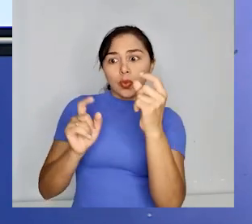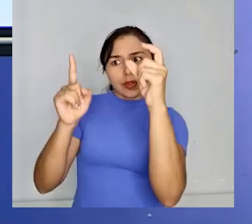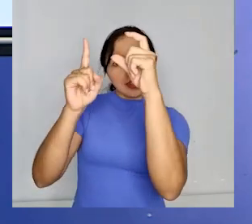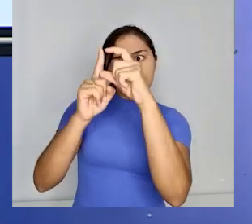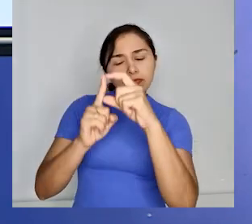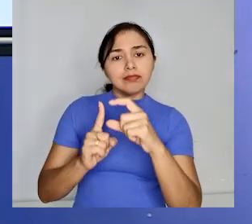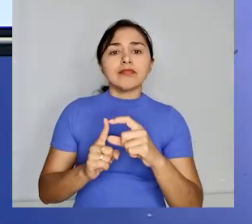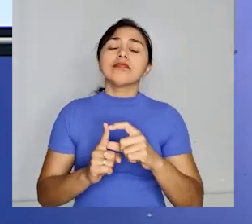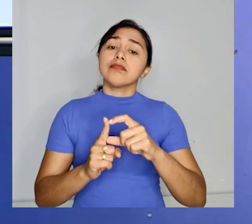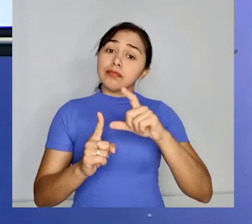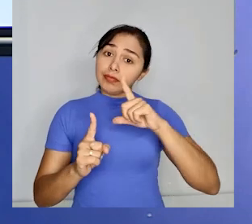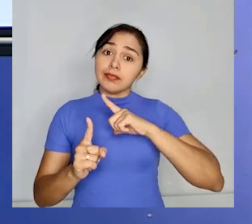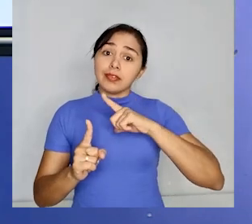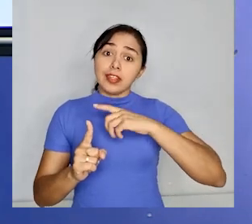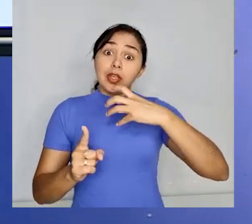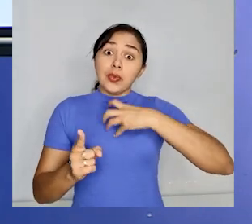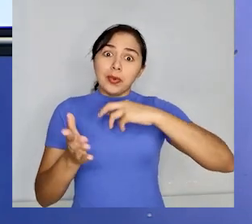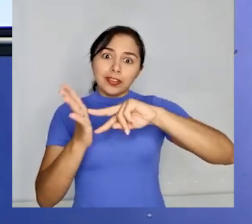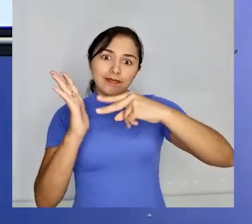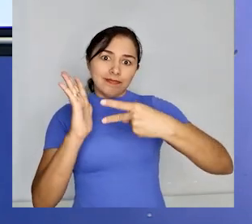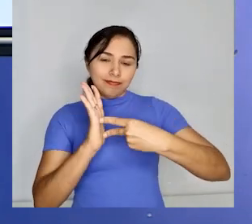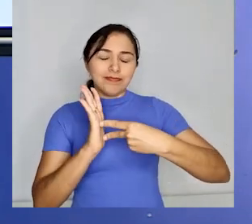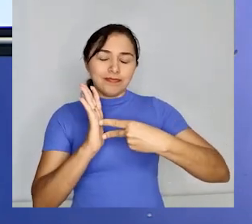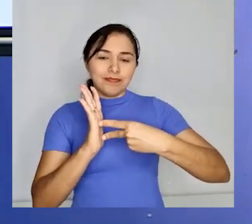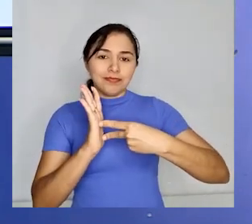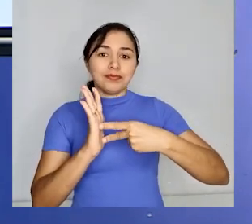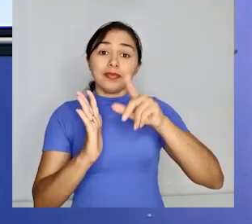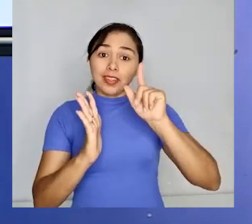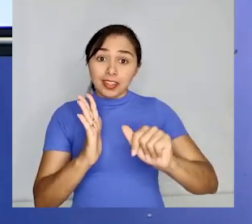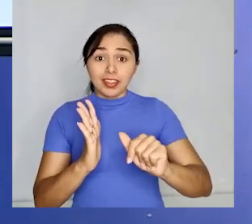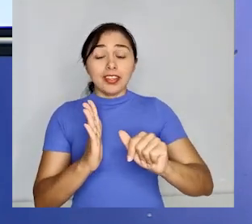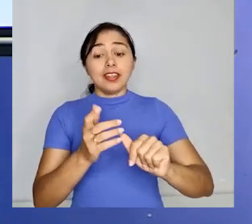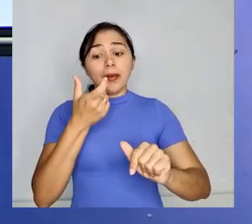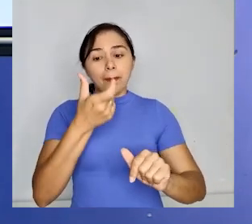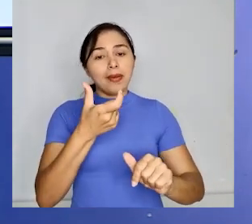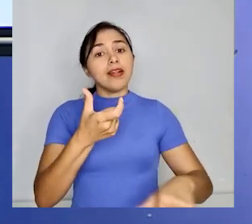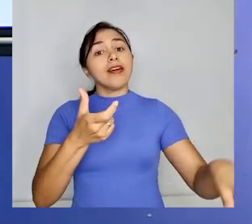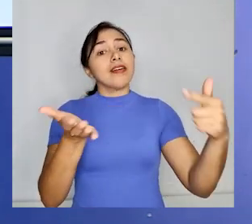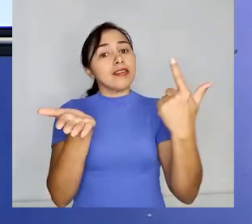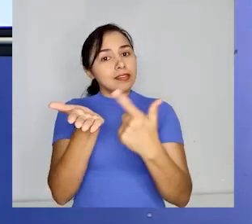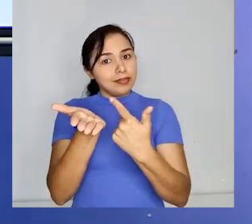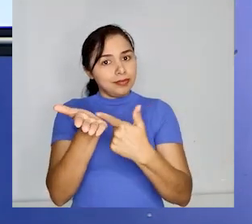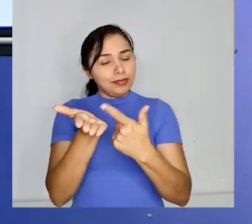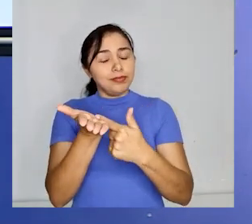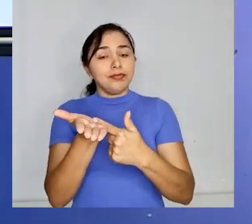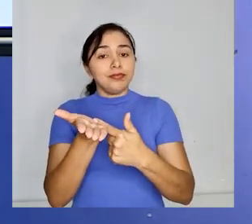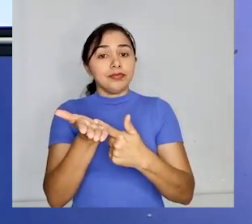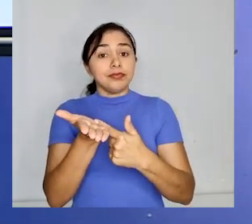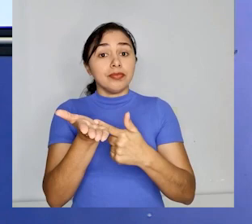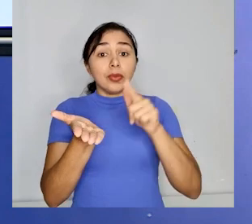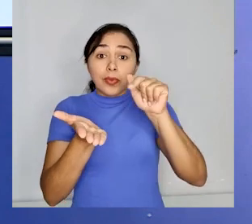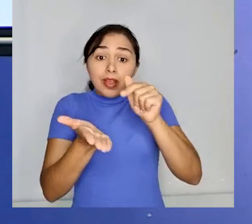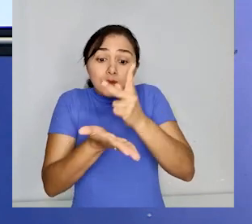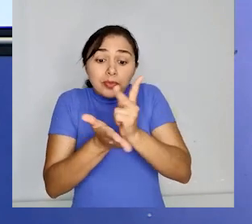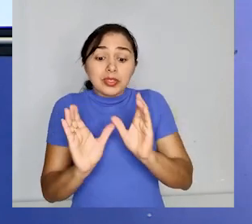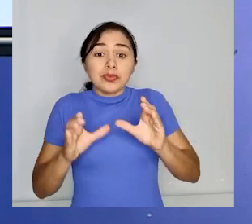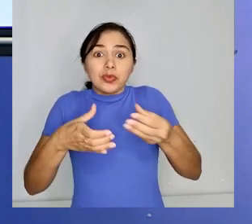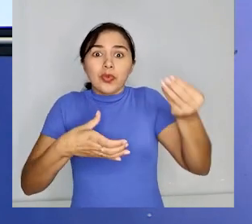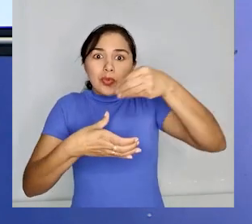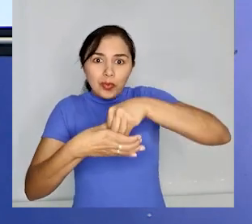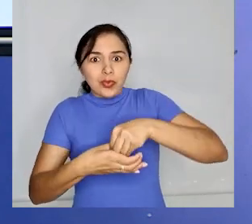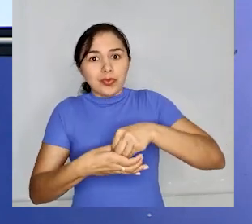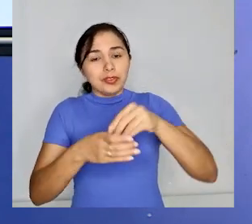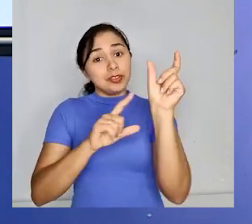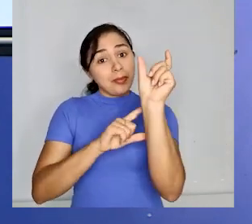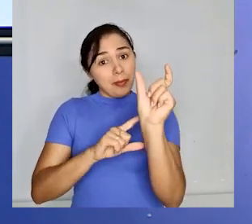remetem ao mesmo significado, referente ao elemento livro, ou seja, essas palavras pertencem à mesma família.